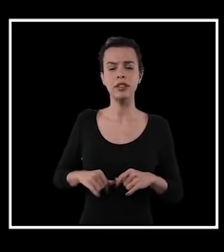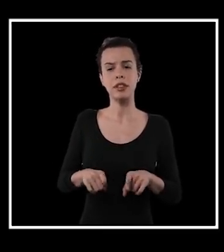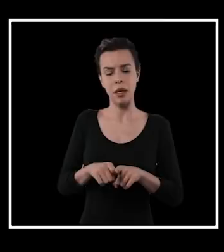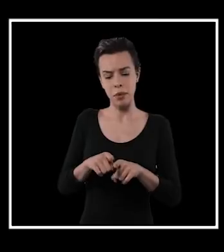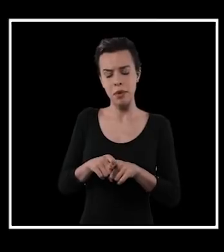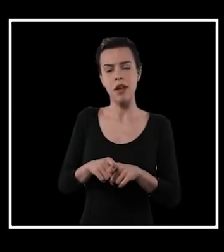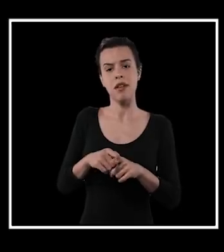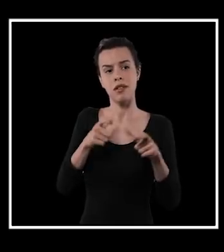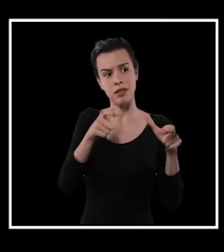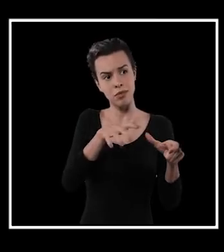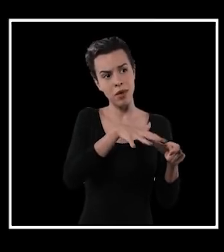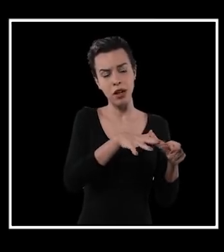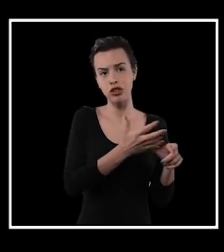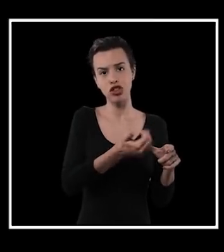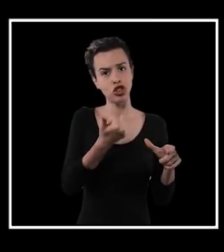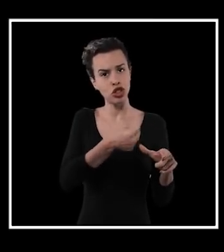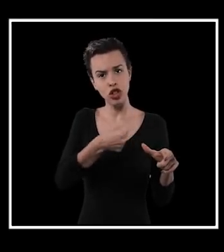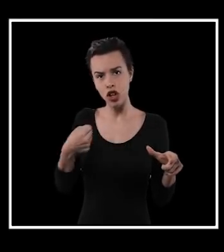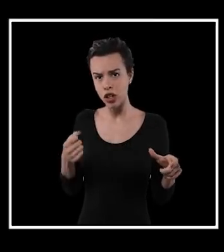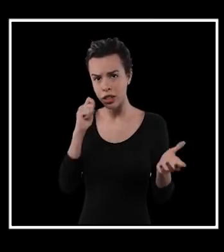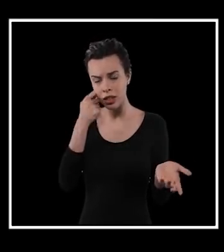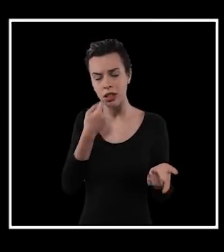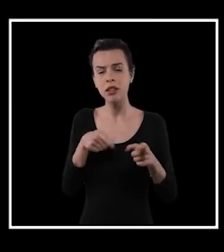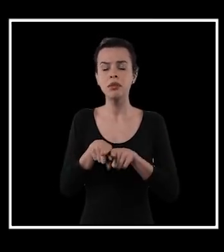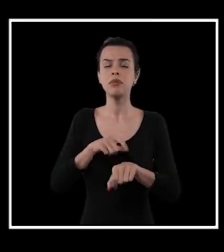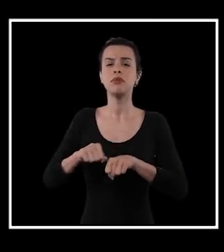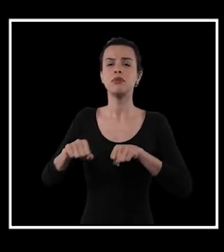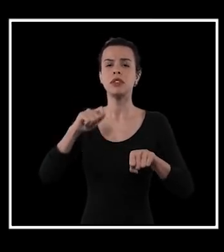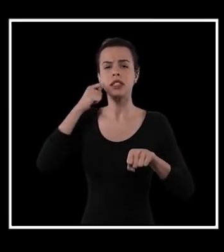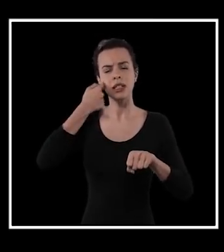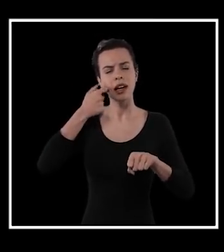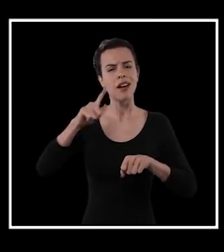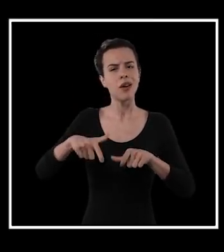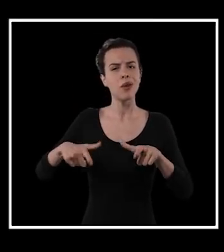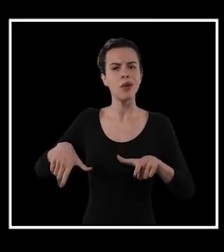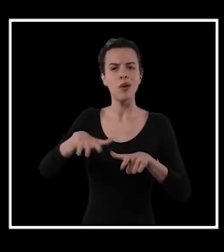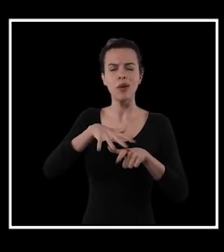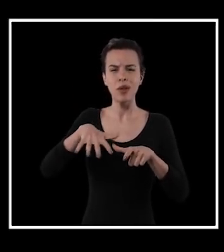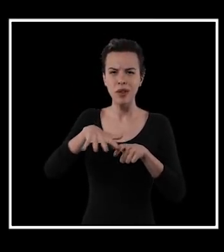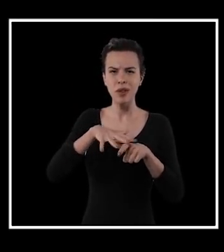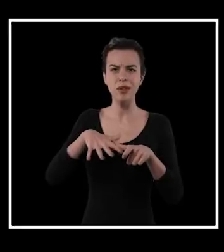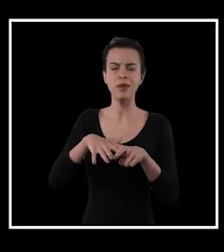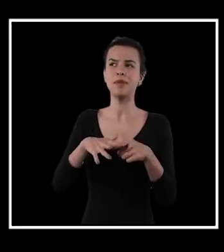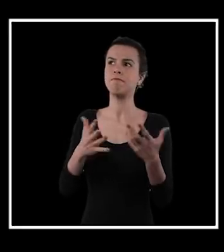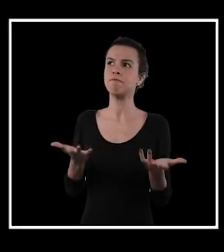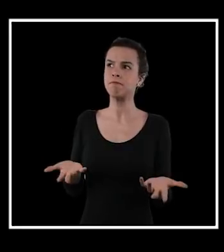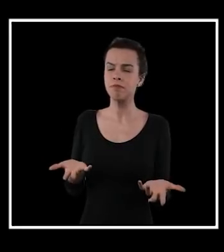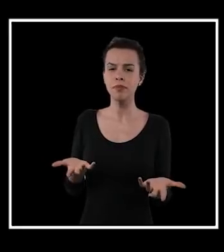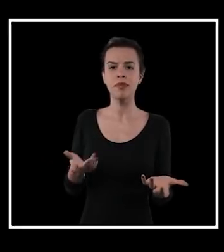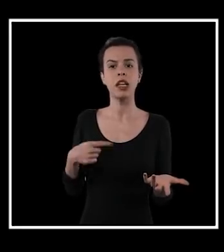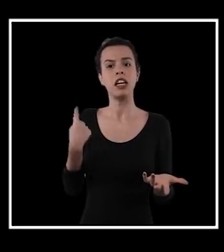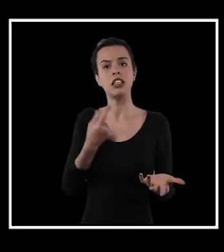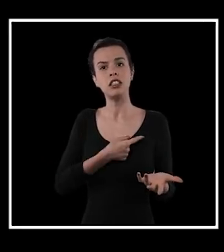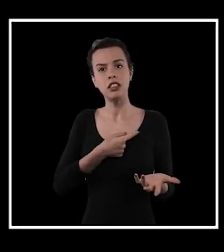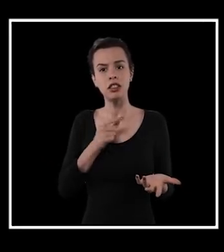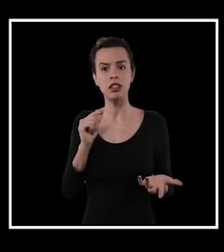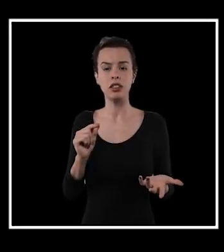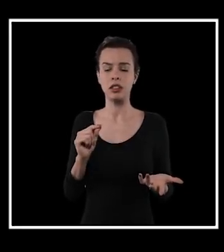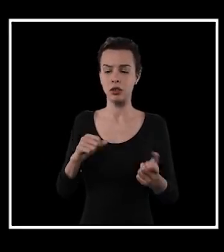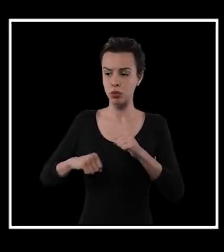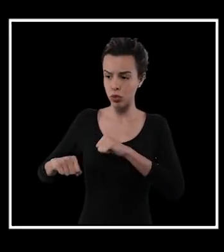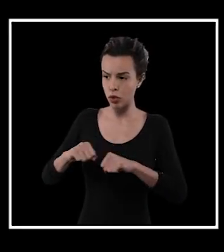vêm sendo retiradas inclusive desse espaço. O movimento negro é um espaço também que é um espaço que,